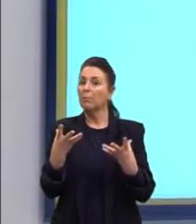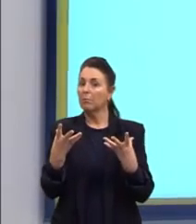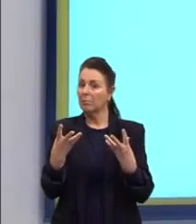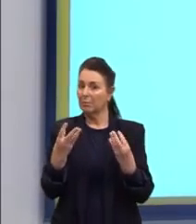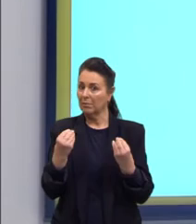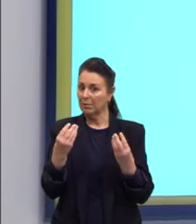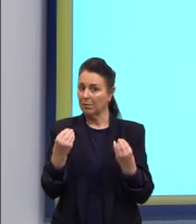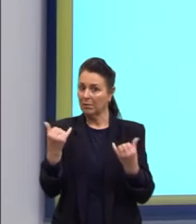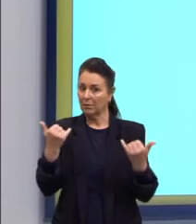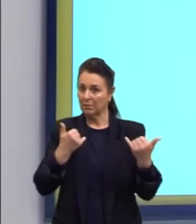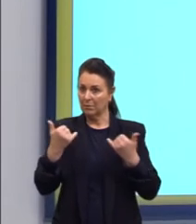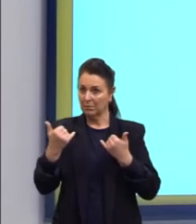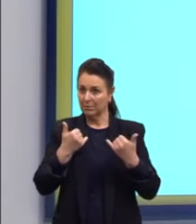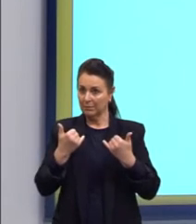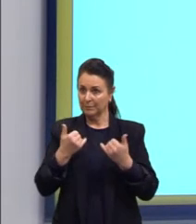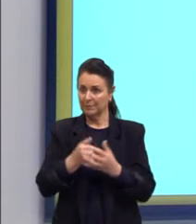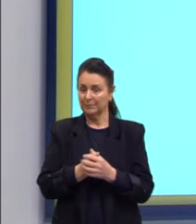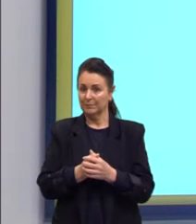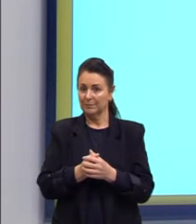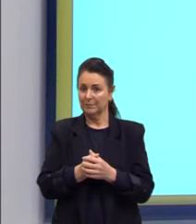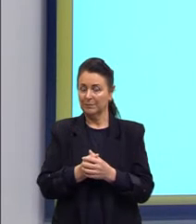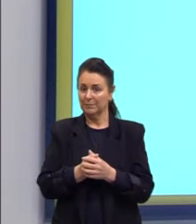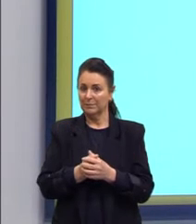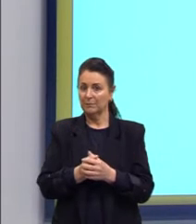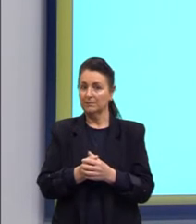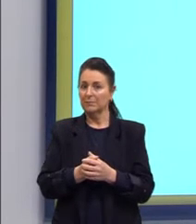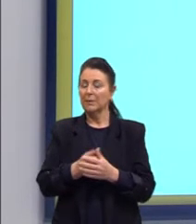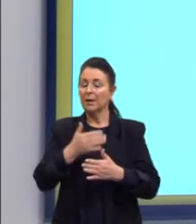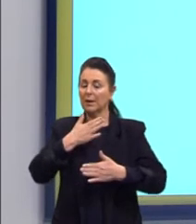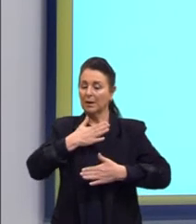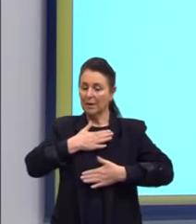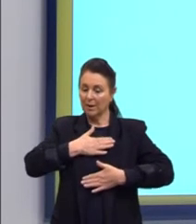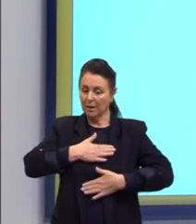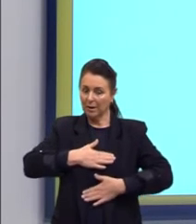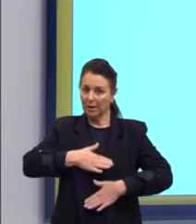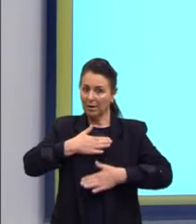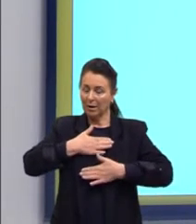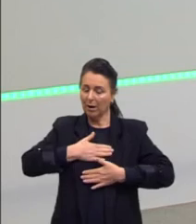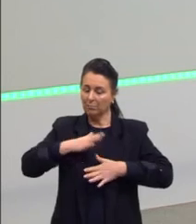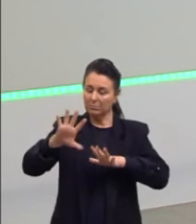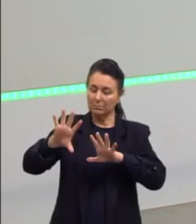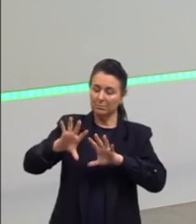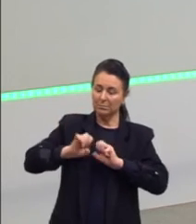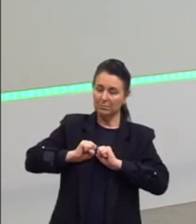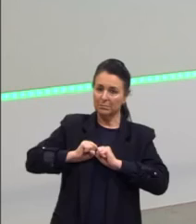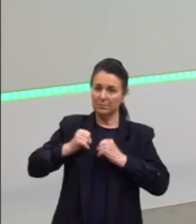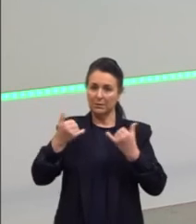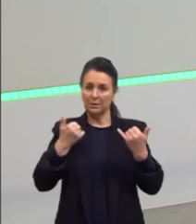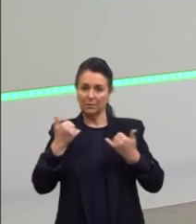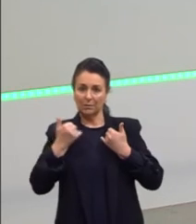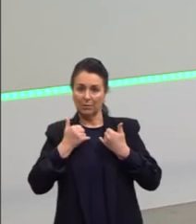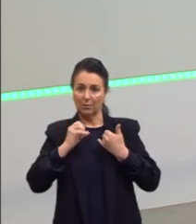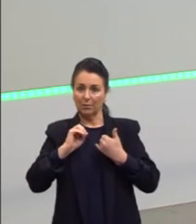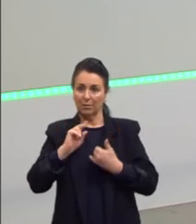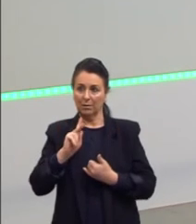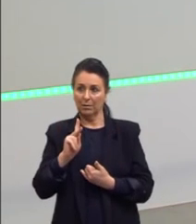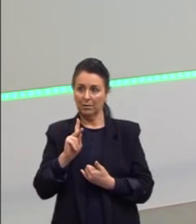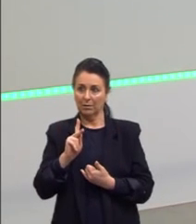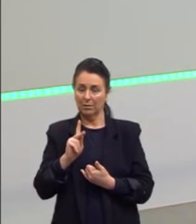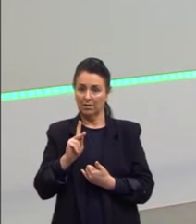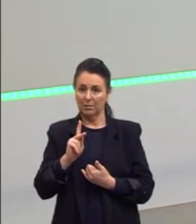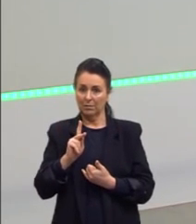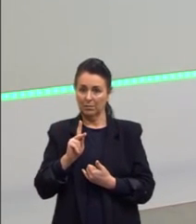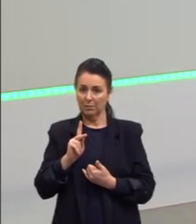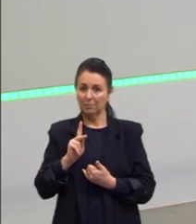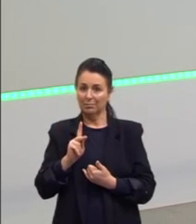está rápida demais. Bom, vou dar um tempinho para vocês respirarem e absorvendo as informações. Deu? Se